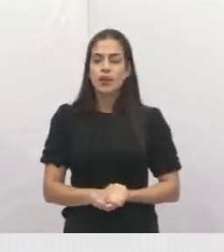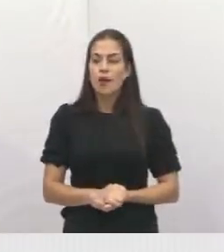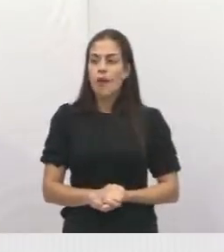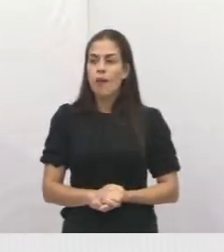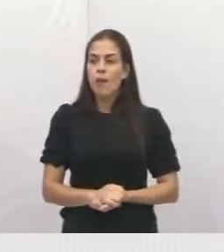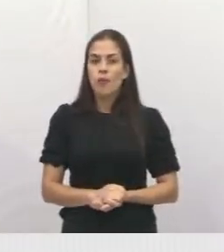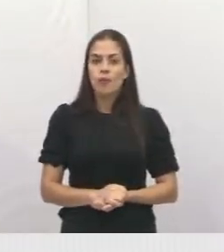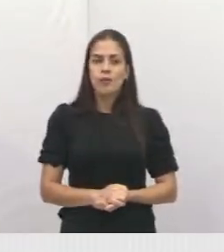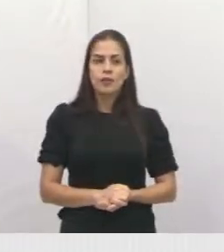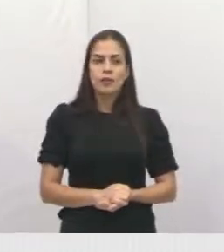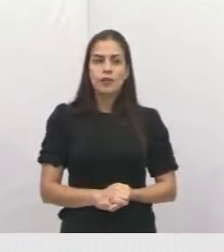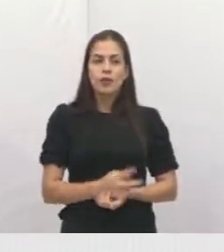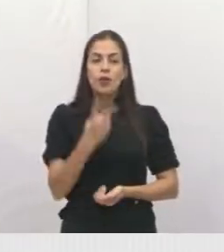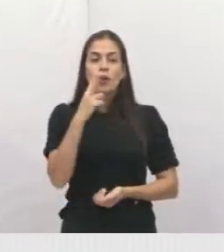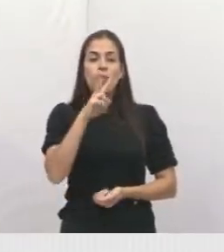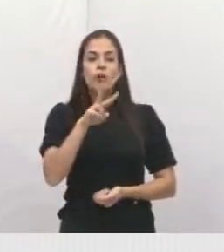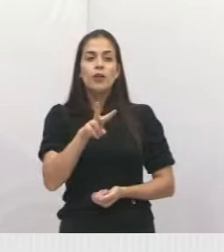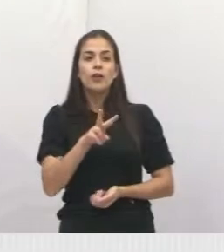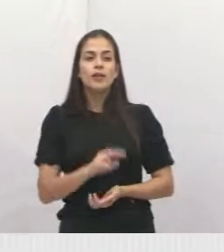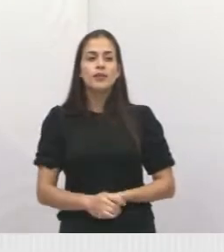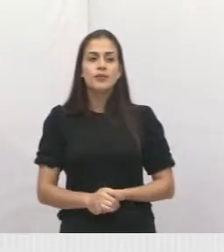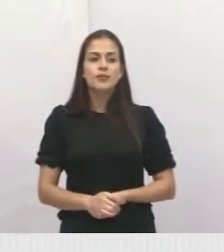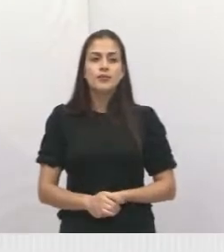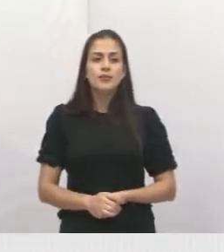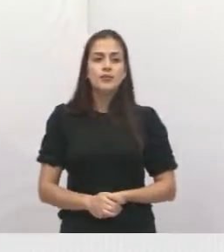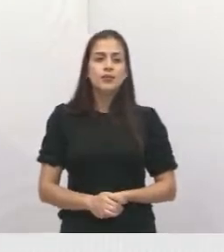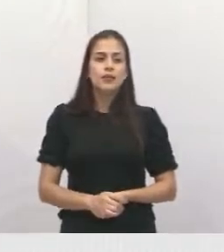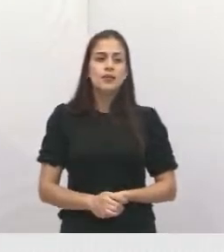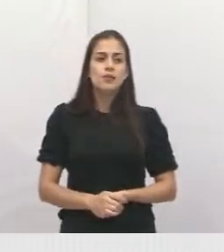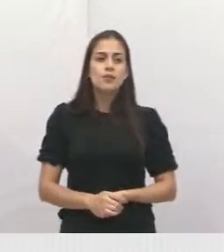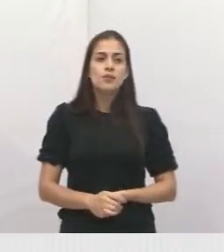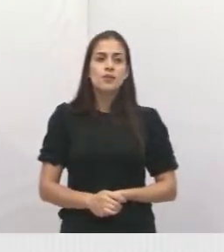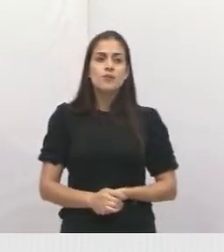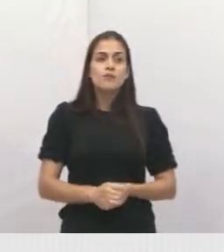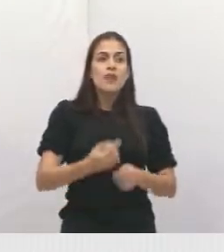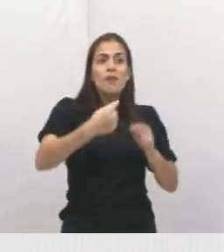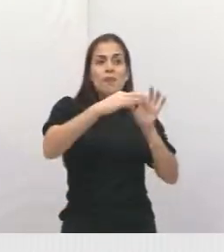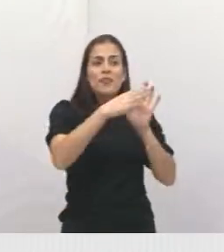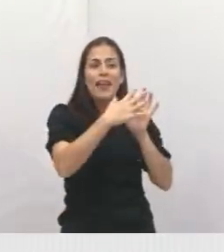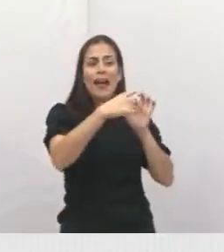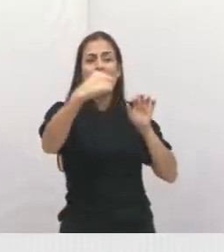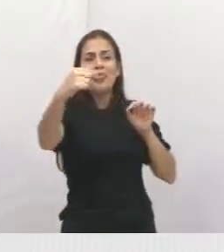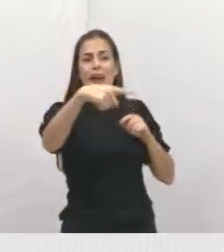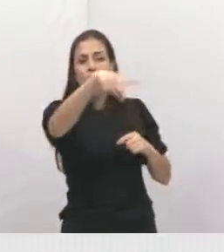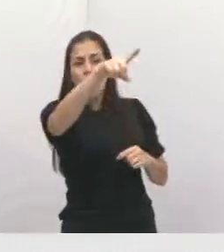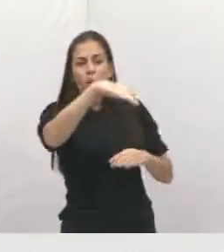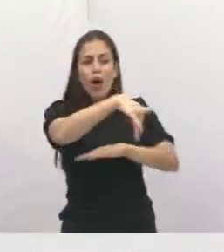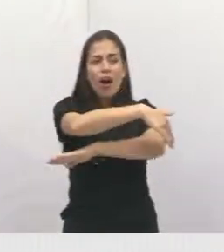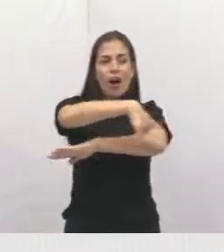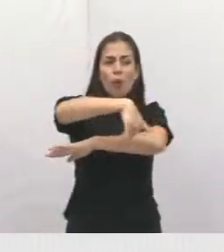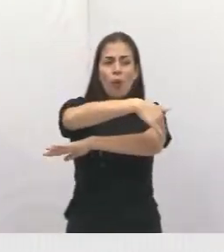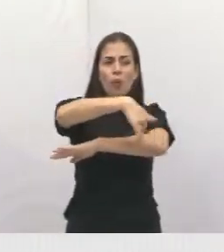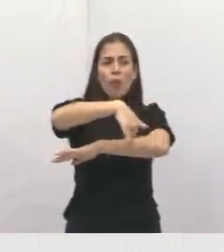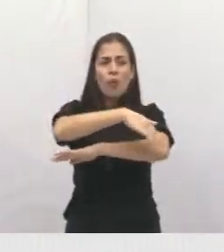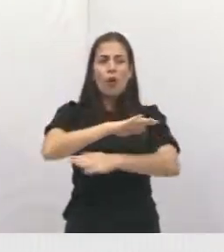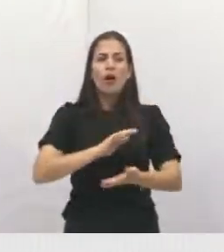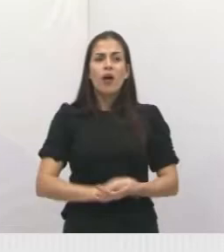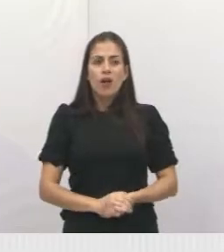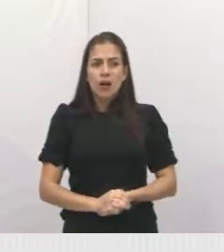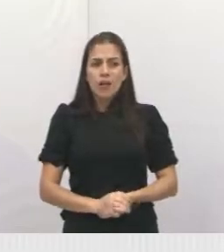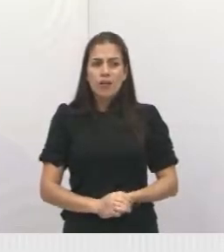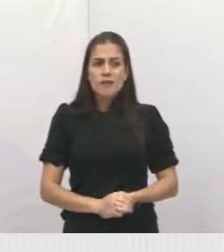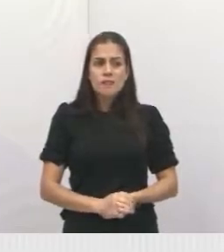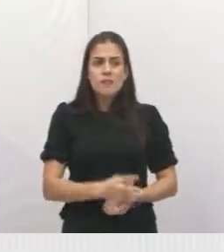Olha, olha. Está chegando lá no asfalto da Migrante, Jaravale. Olha aqui onde já está lá, olha lá. Olha lá a escada da